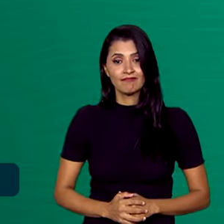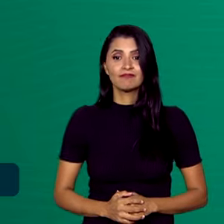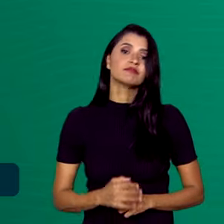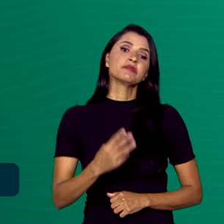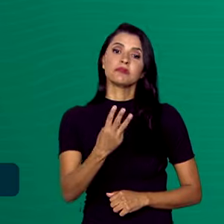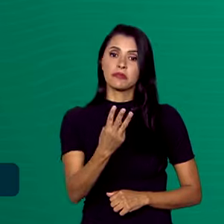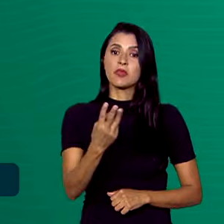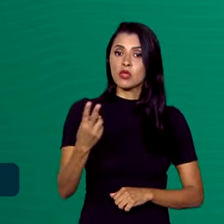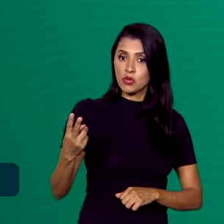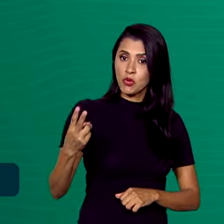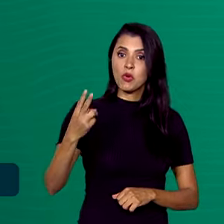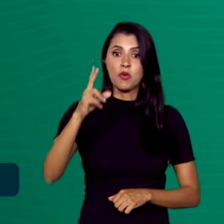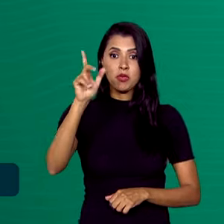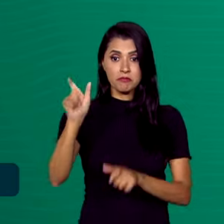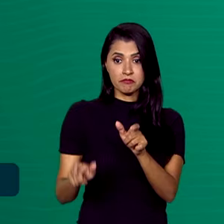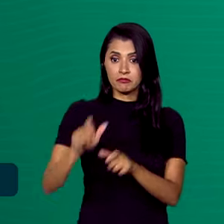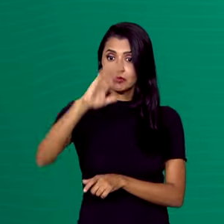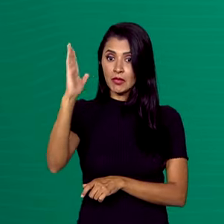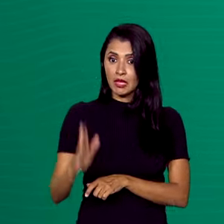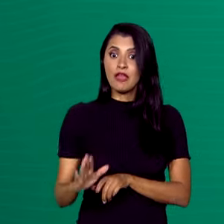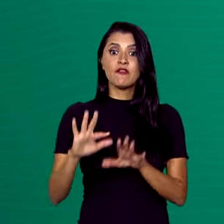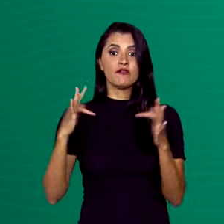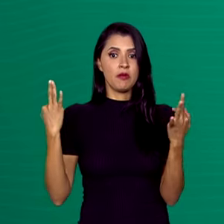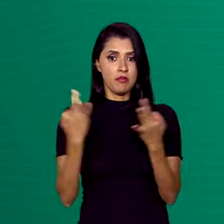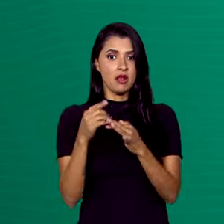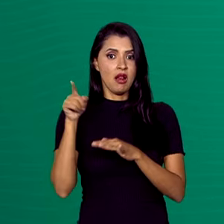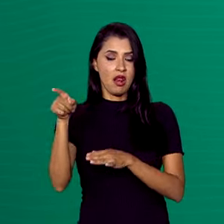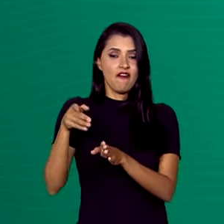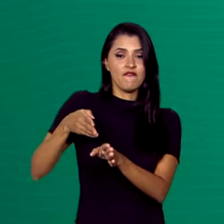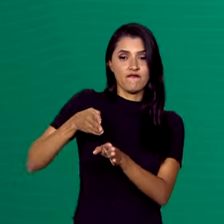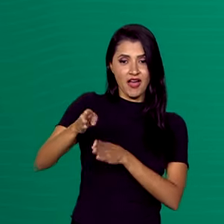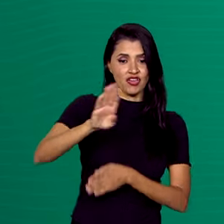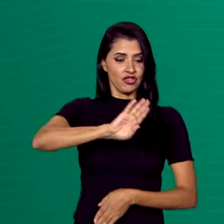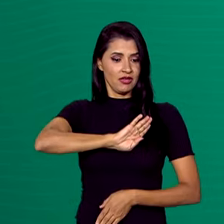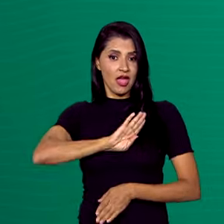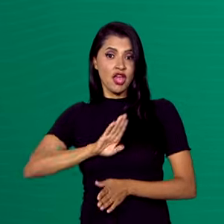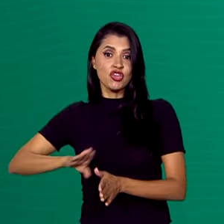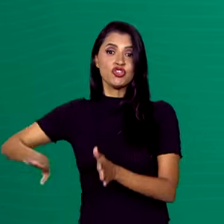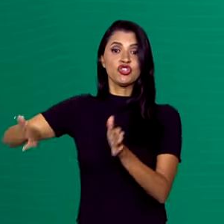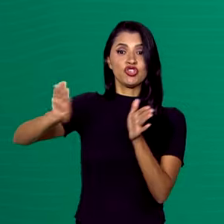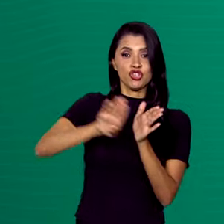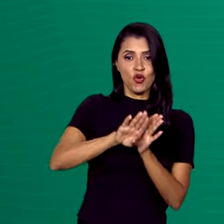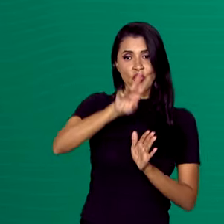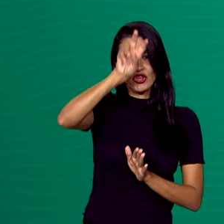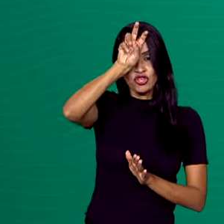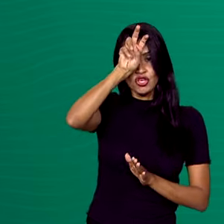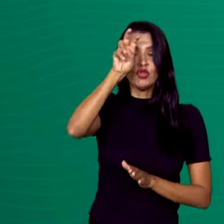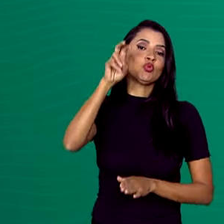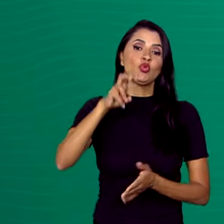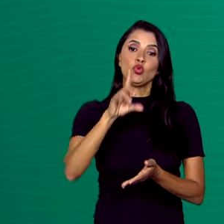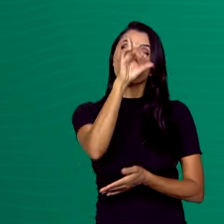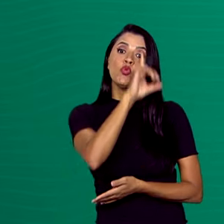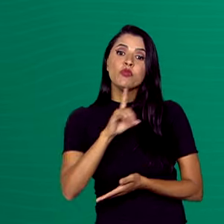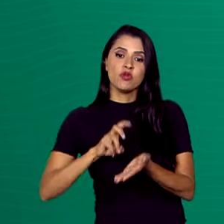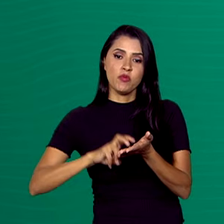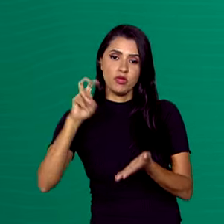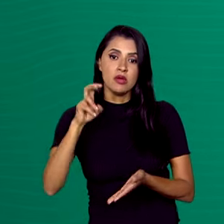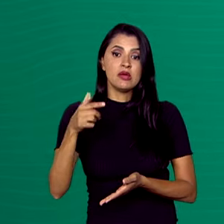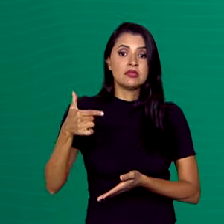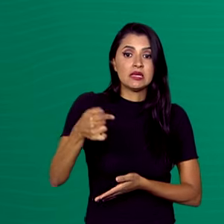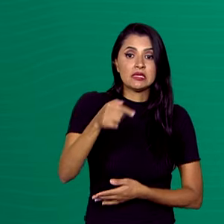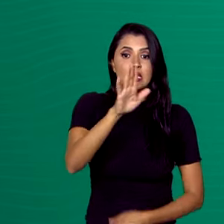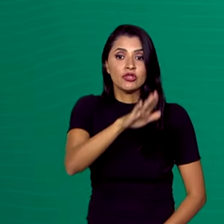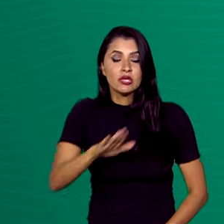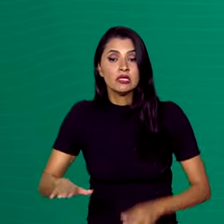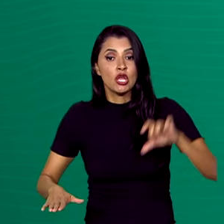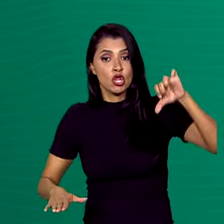32 brasileiros e familiares que estavam na faixa de Gaza chegaram ao Egito na manhã deste domingo. São 17 crianças,